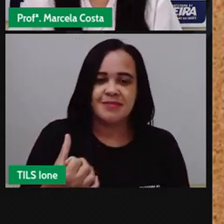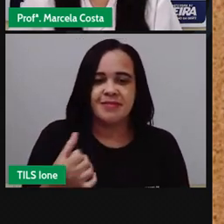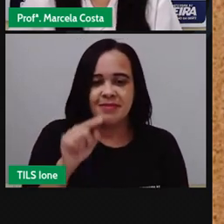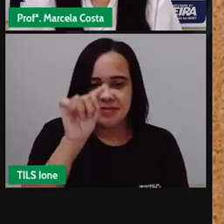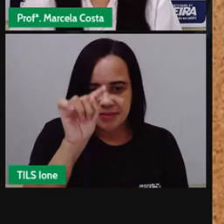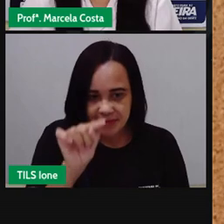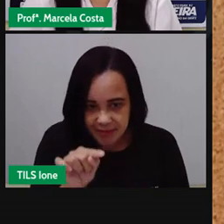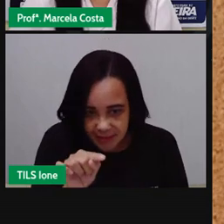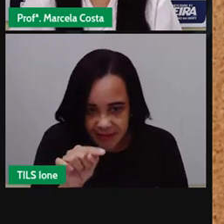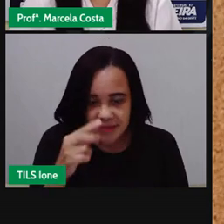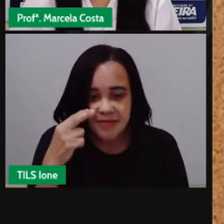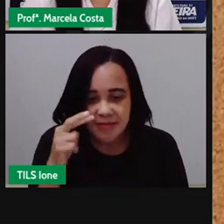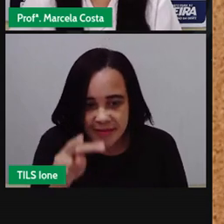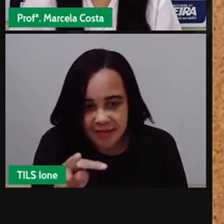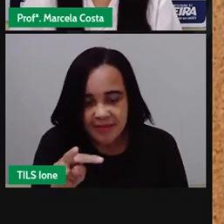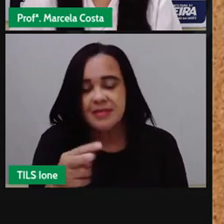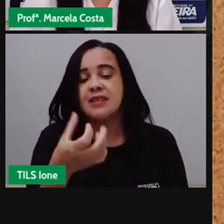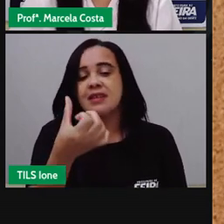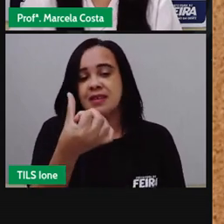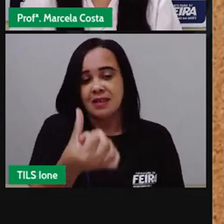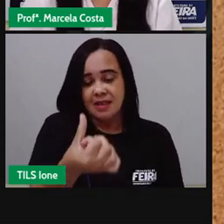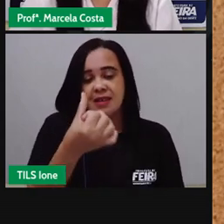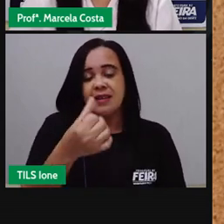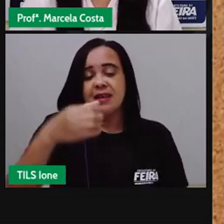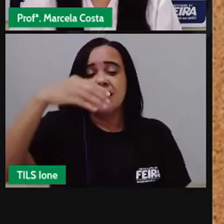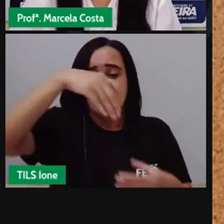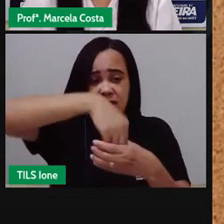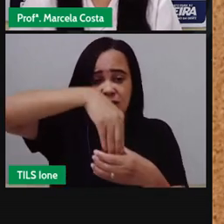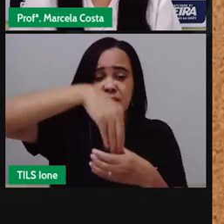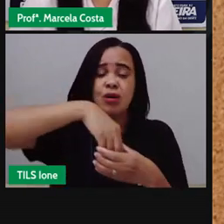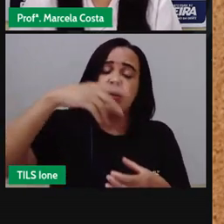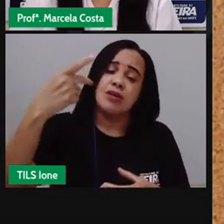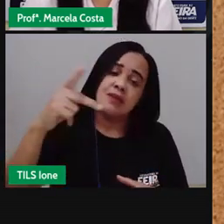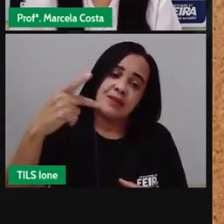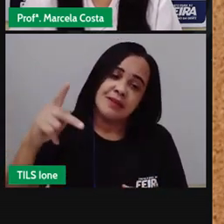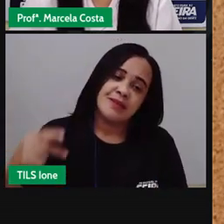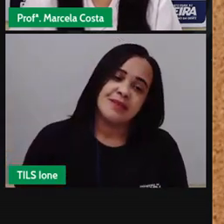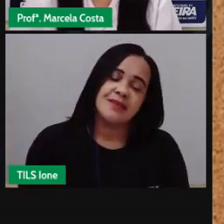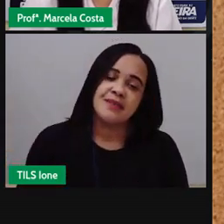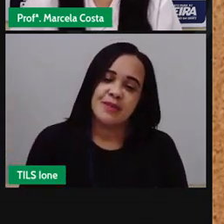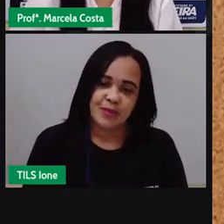então o gato recebeu 6 votos